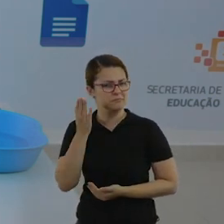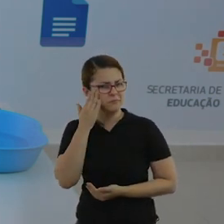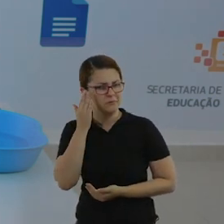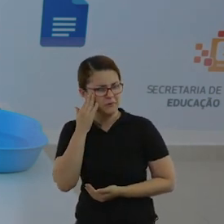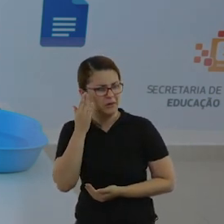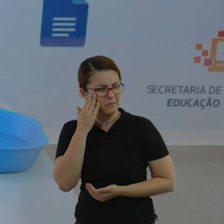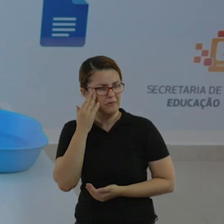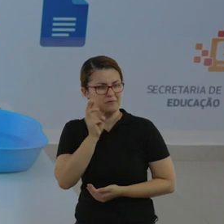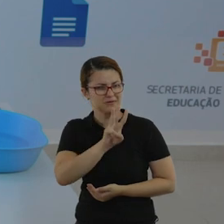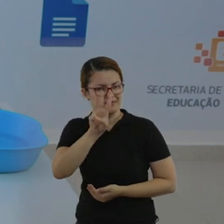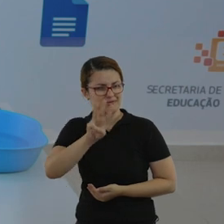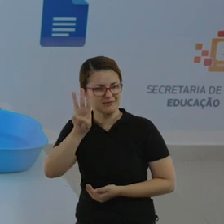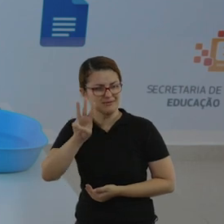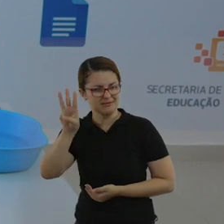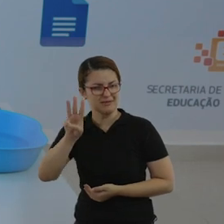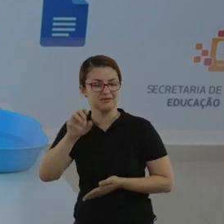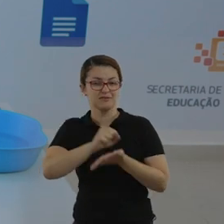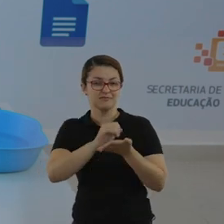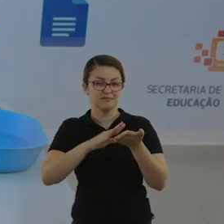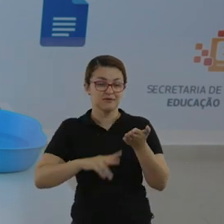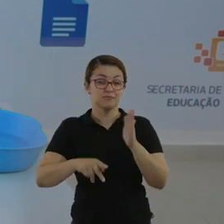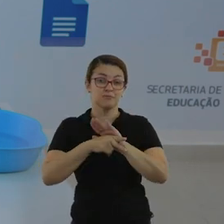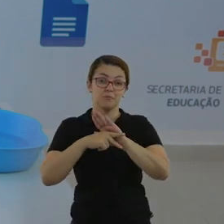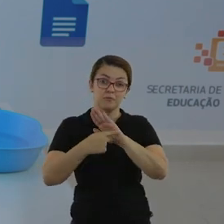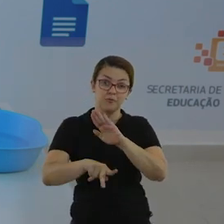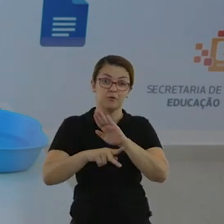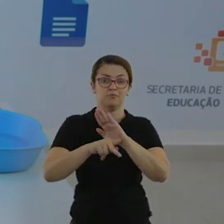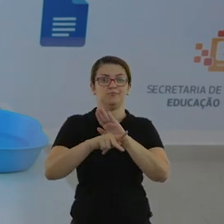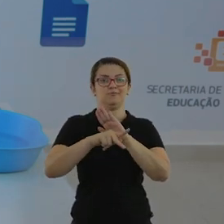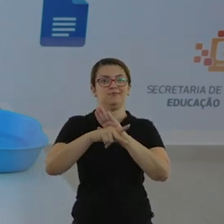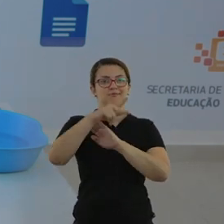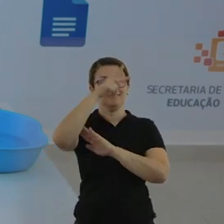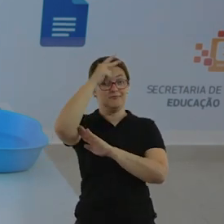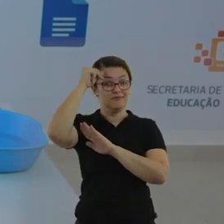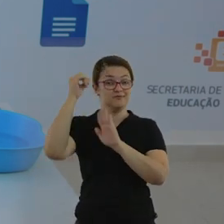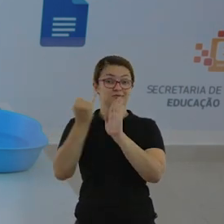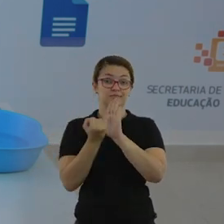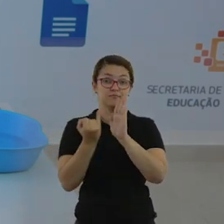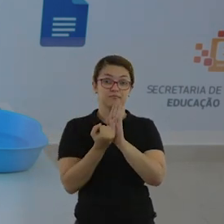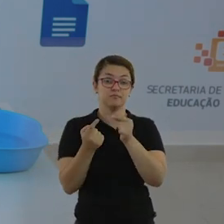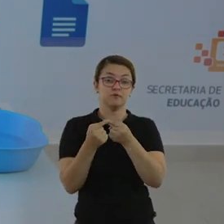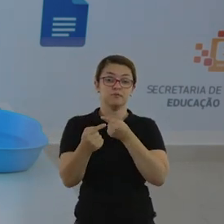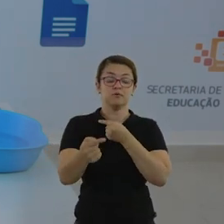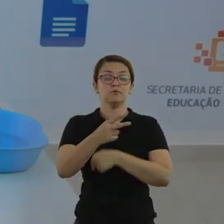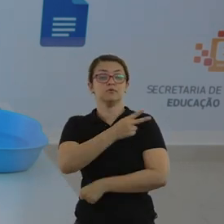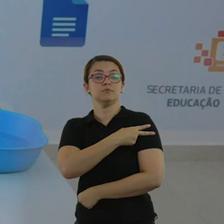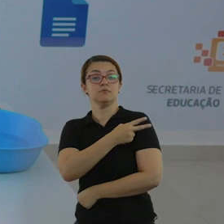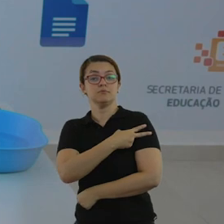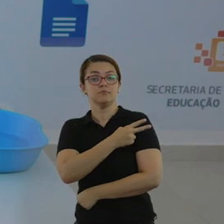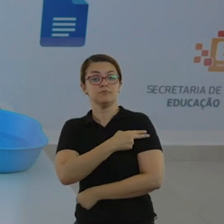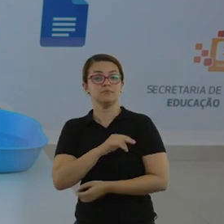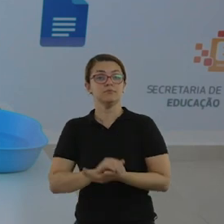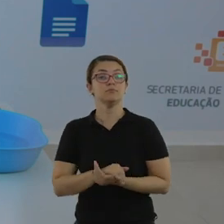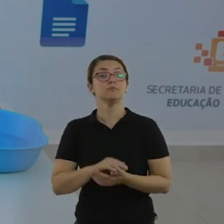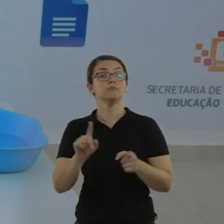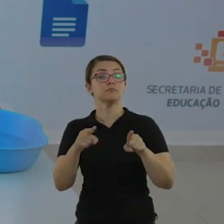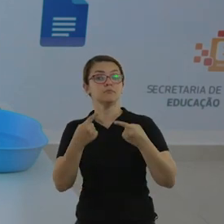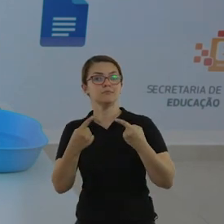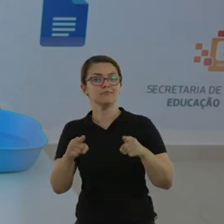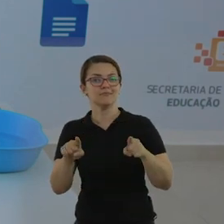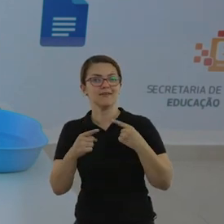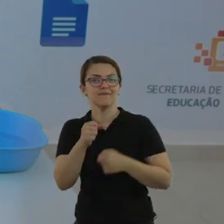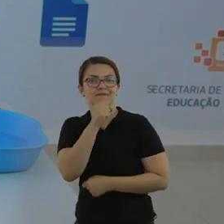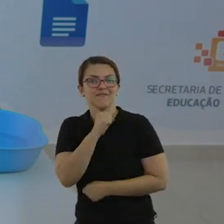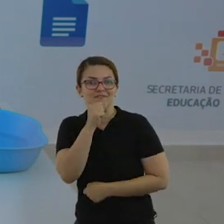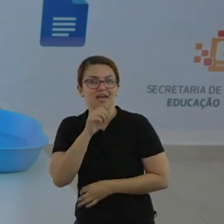Casa? Esse link está no site da Prefeitura e essa semana vamos trabalhar para o segundo ano a canção A